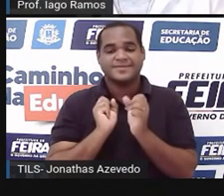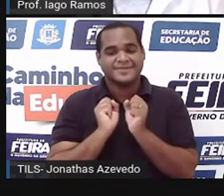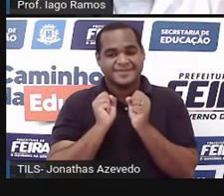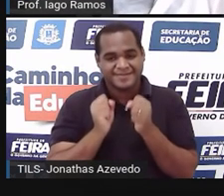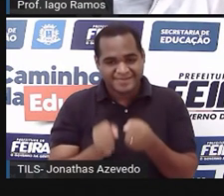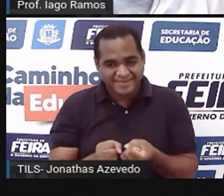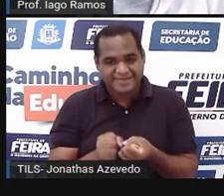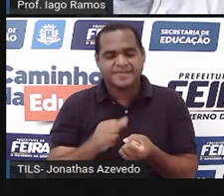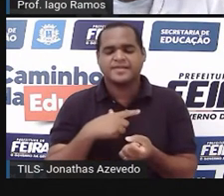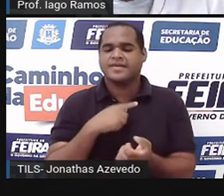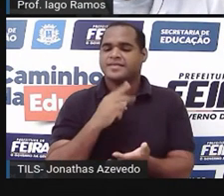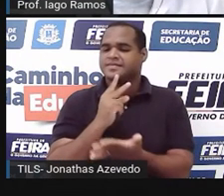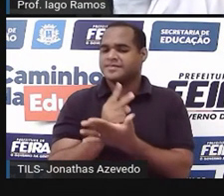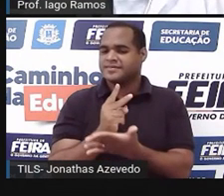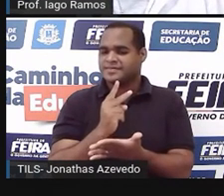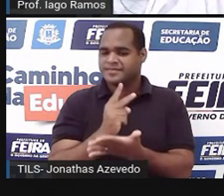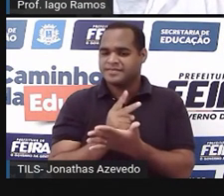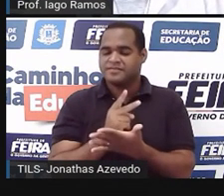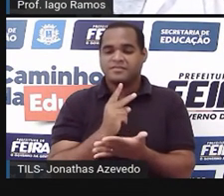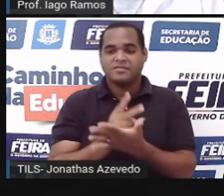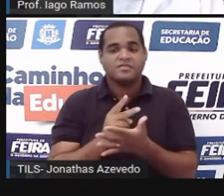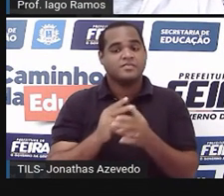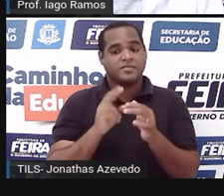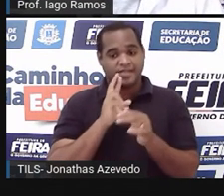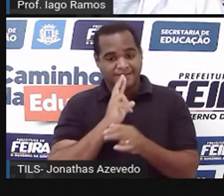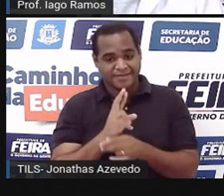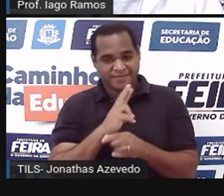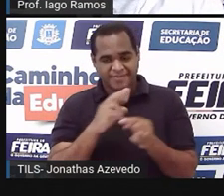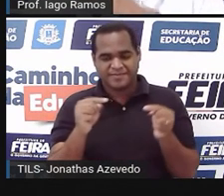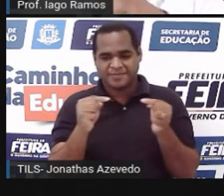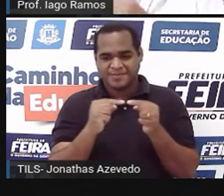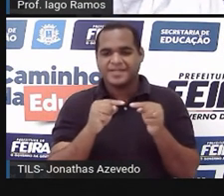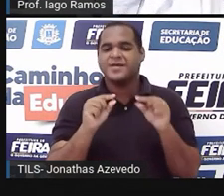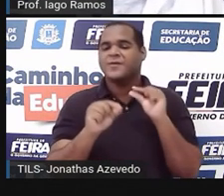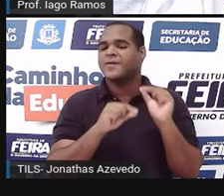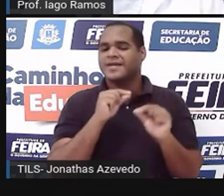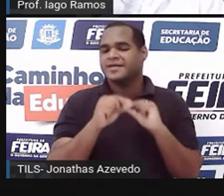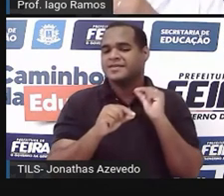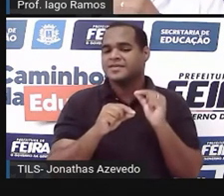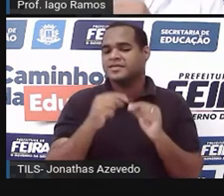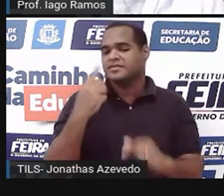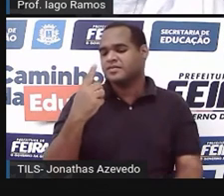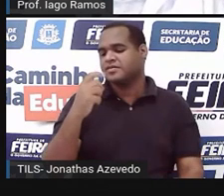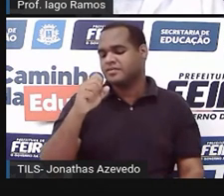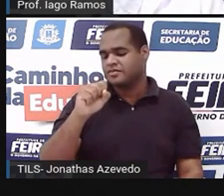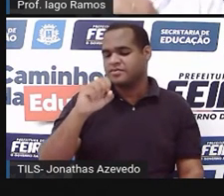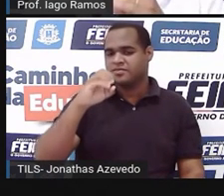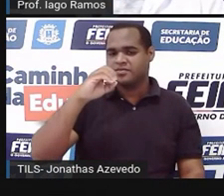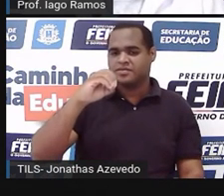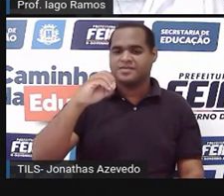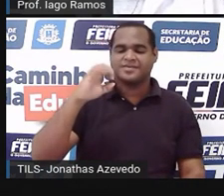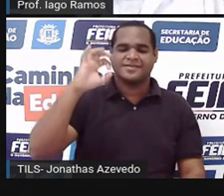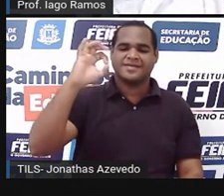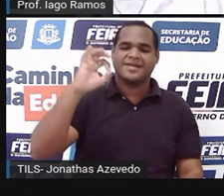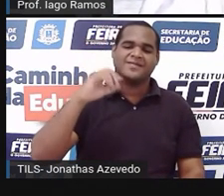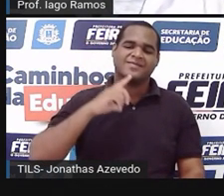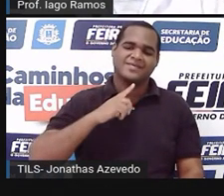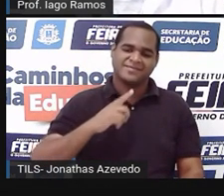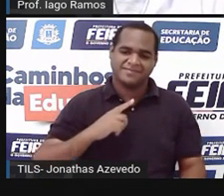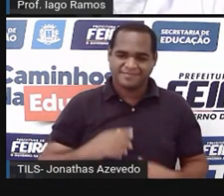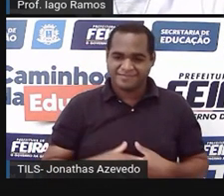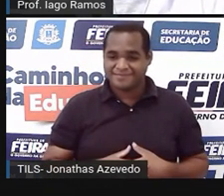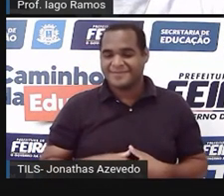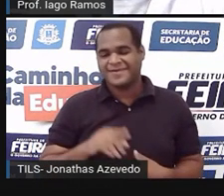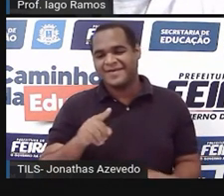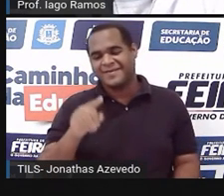sempre o resultado vai ser 180 graus olha só